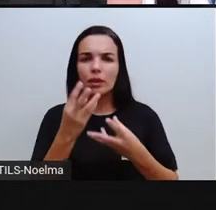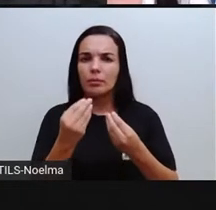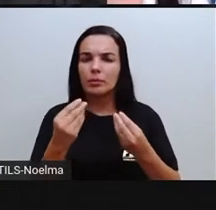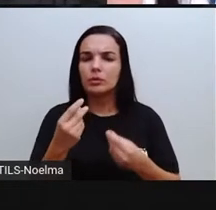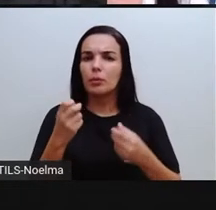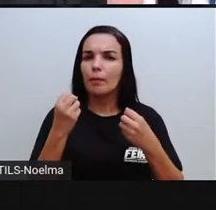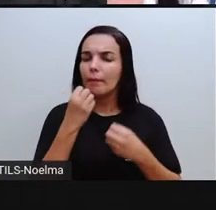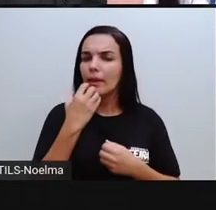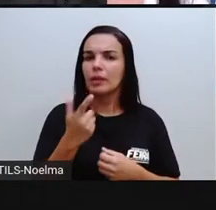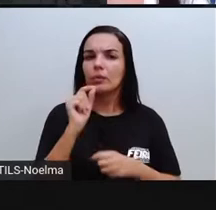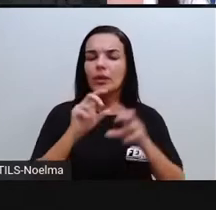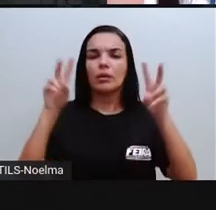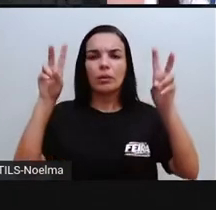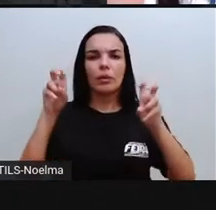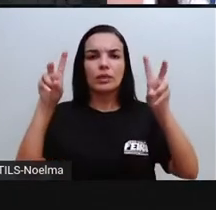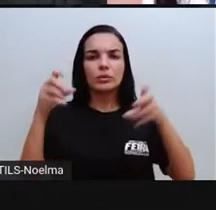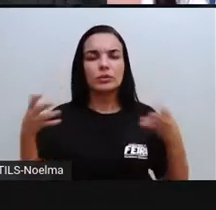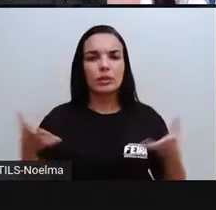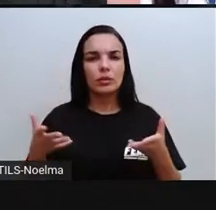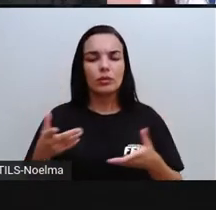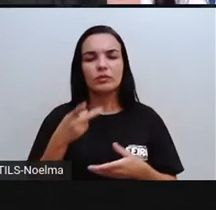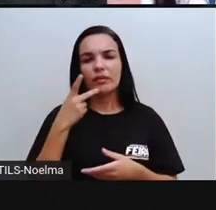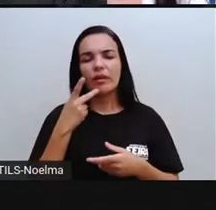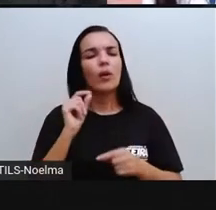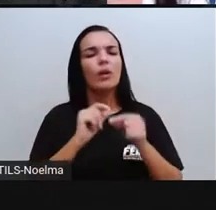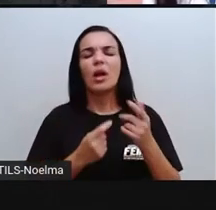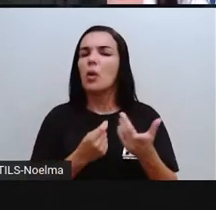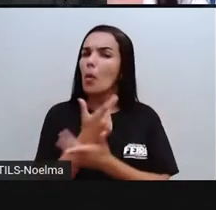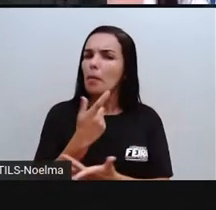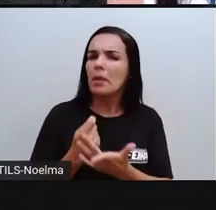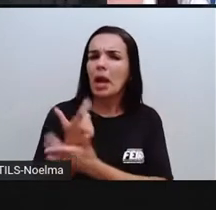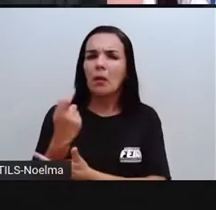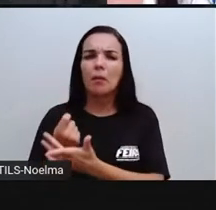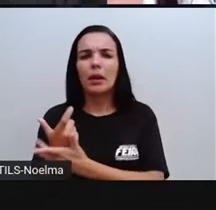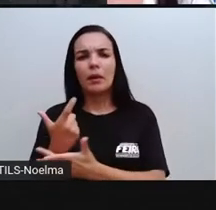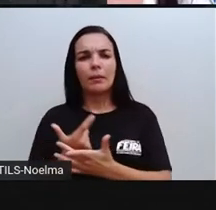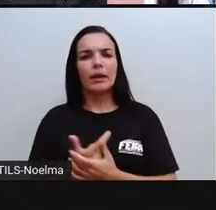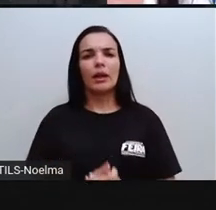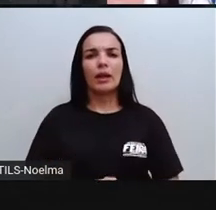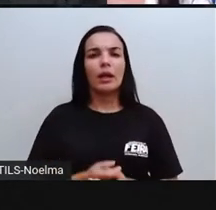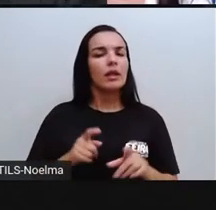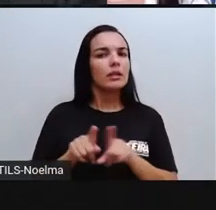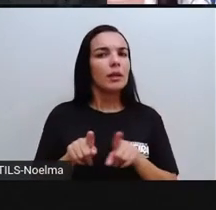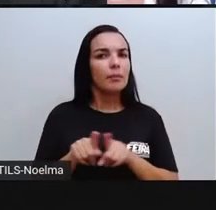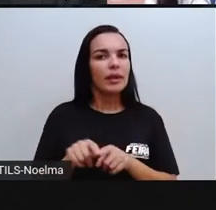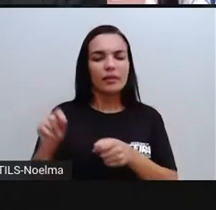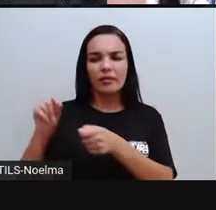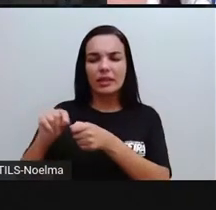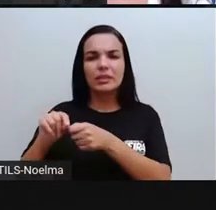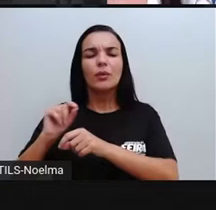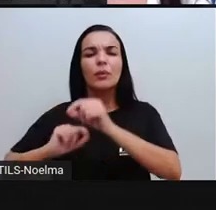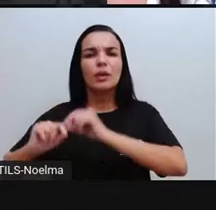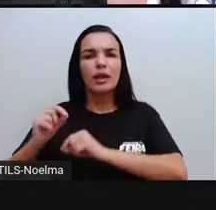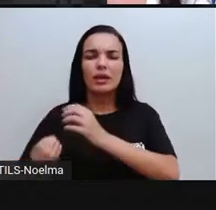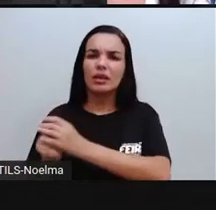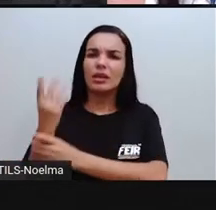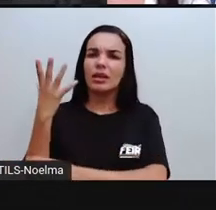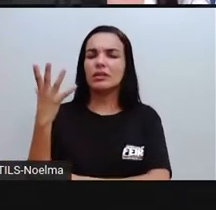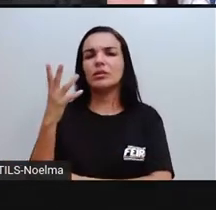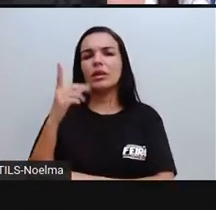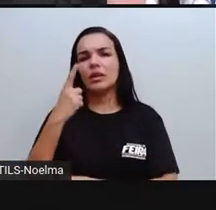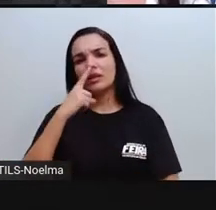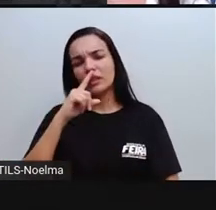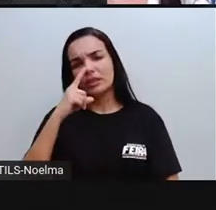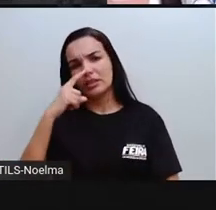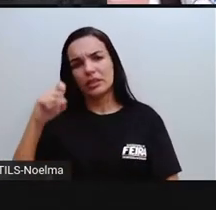assunto que a gente vai falar hoje, que é em relação ao consumismo, a produção do lixo. E aqui, a